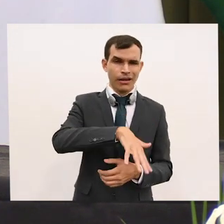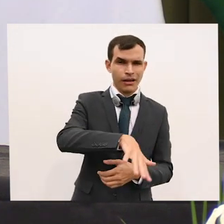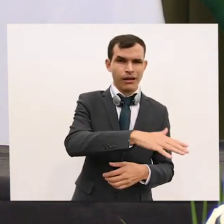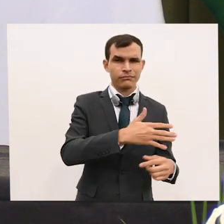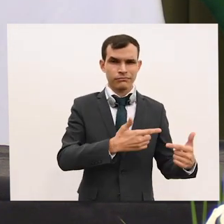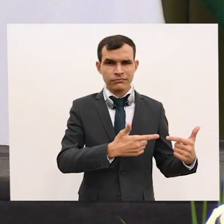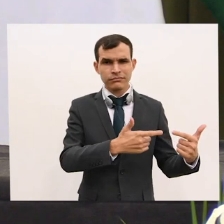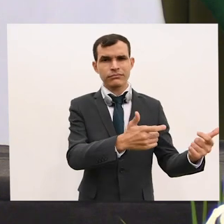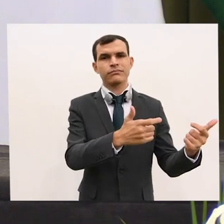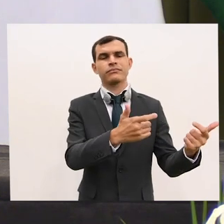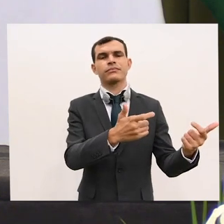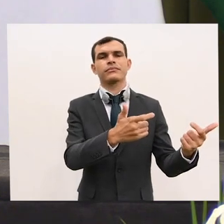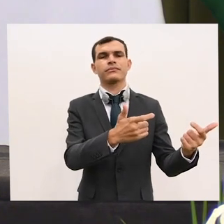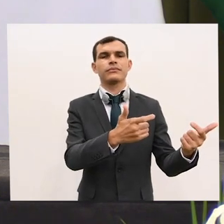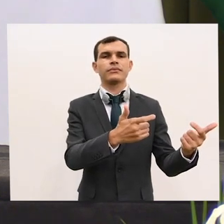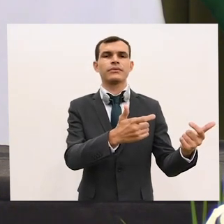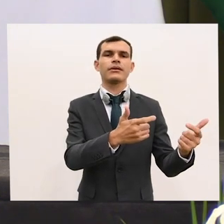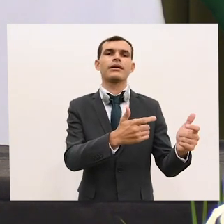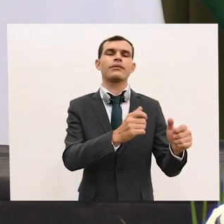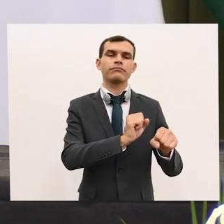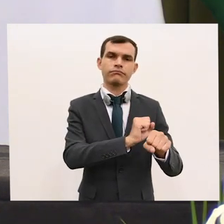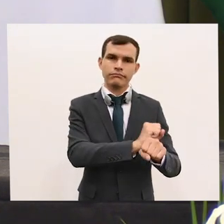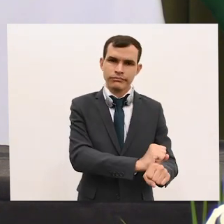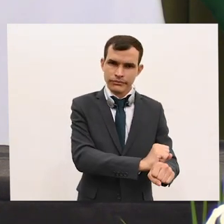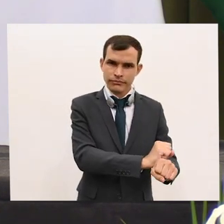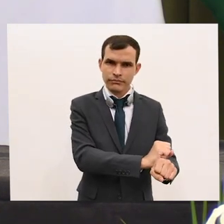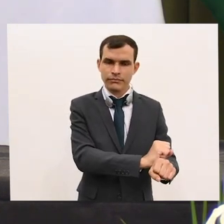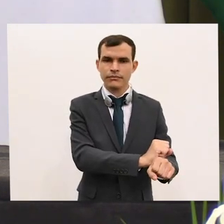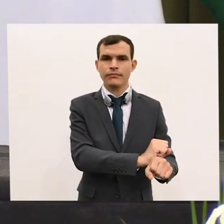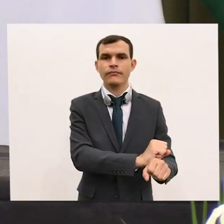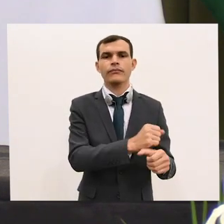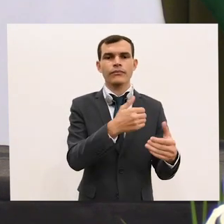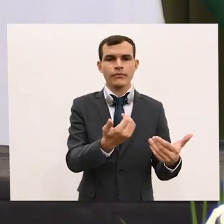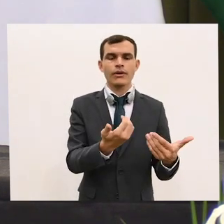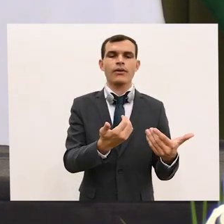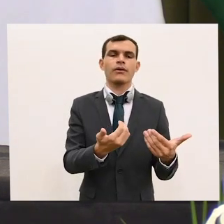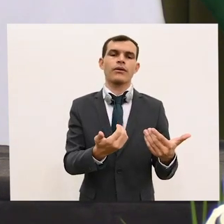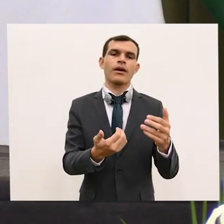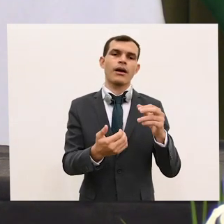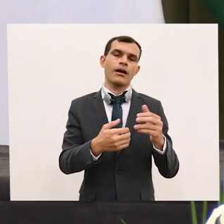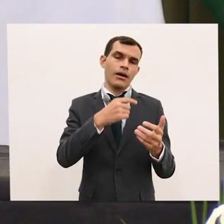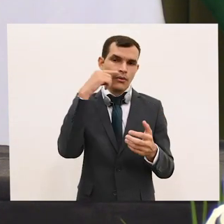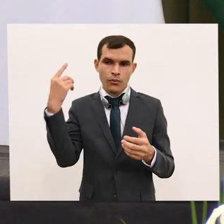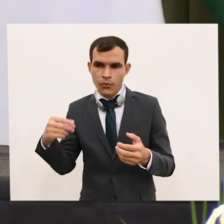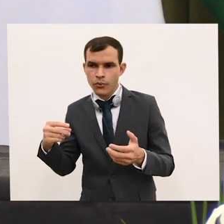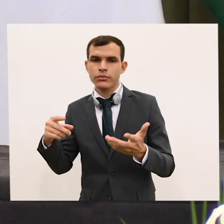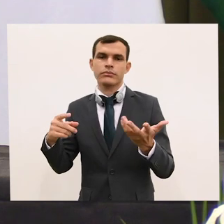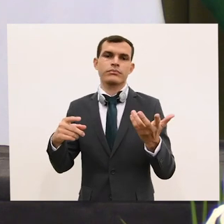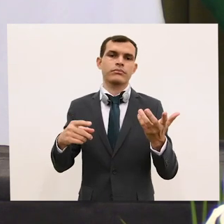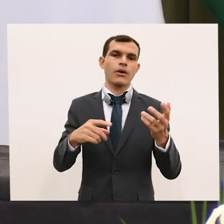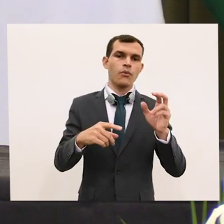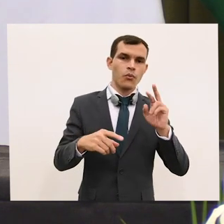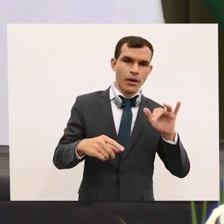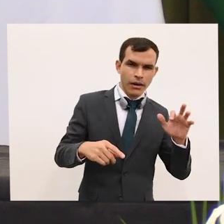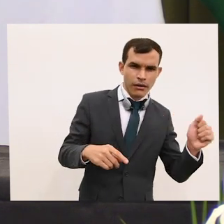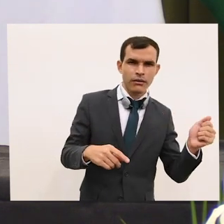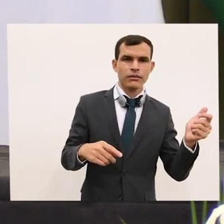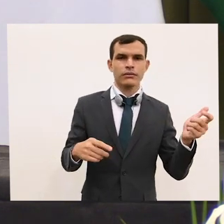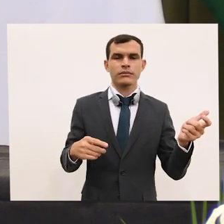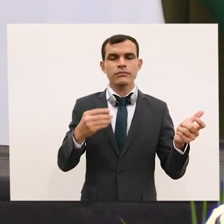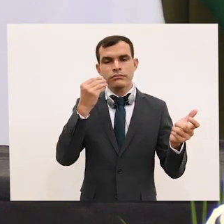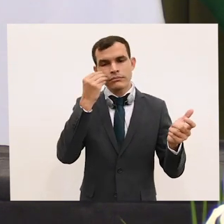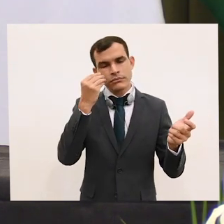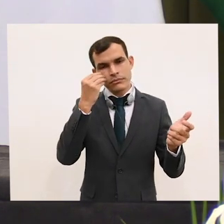e trazer as partes envolvidas, nomeadamente Rússia e Ucrânia, à mesa de negociação para poder implementar uma